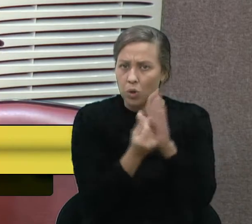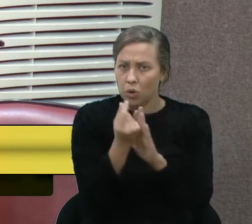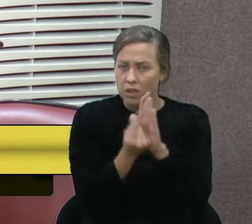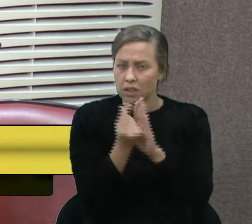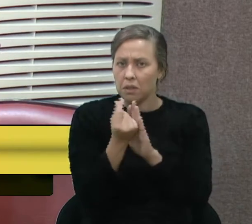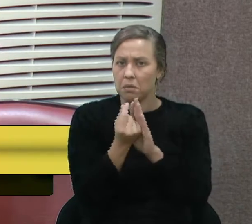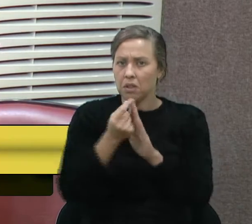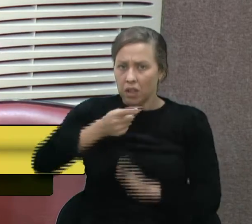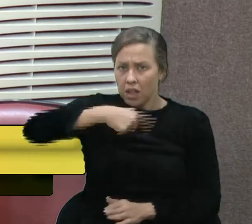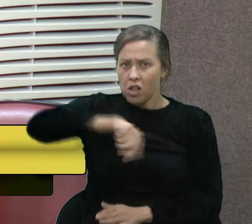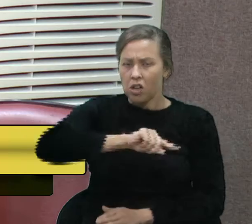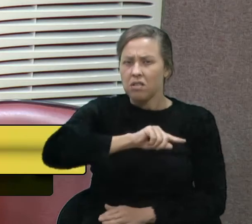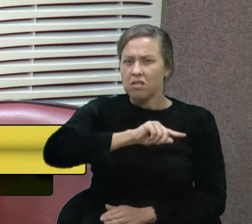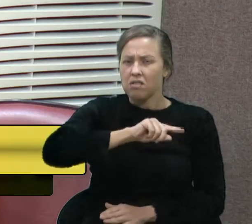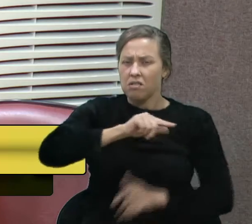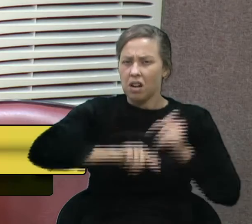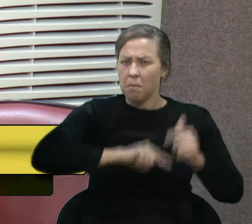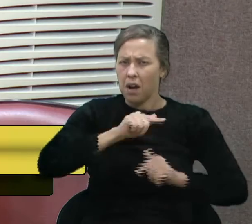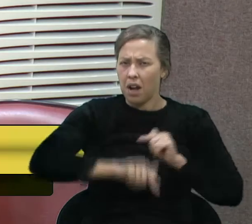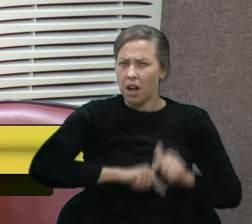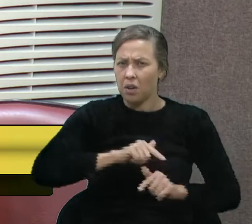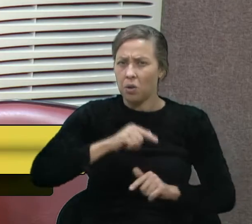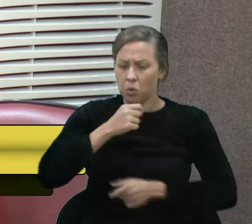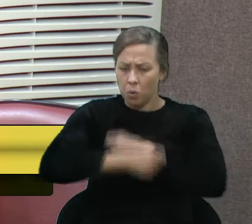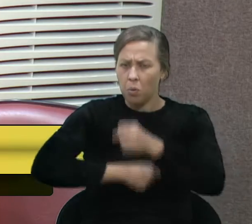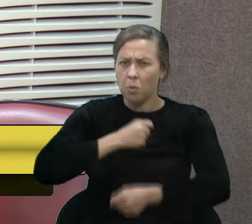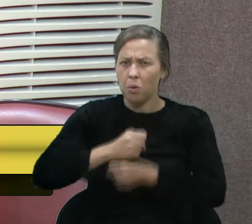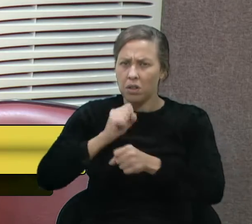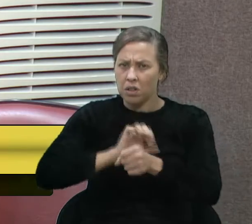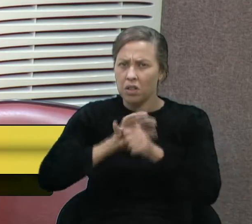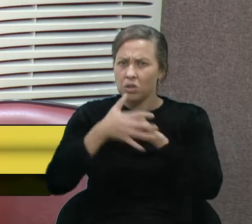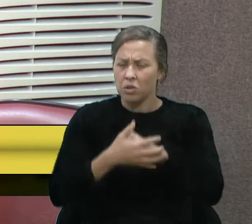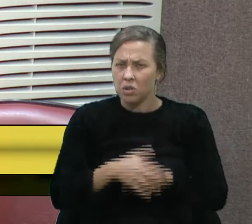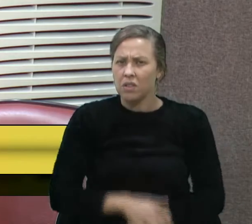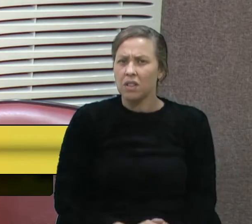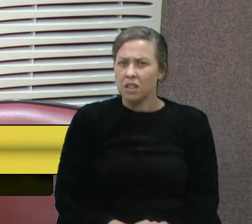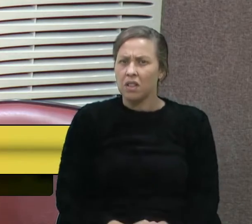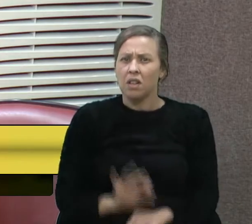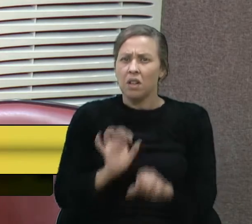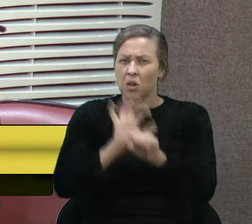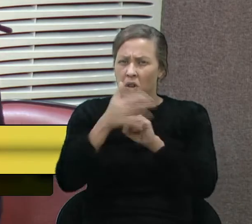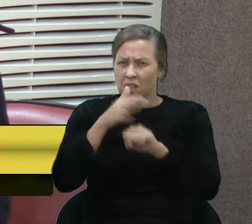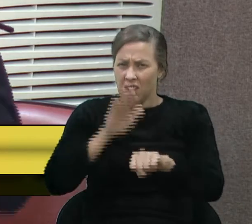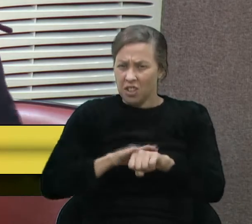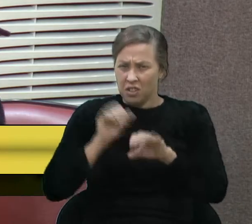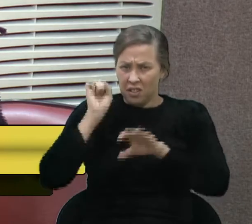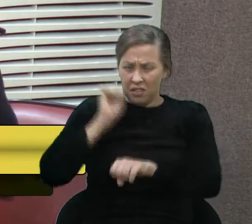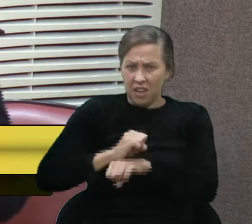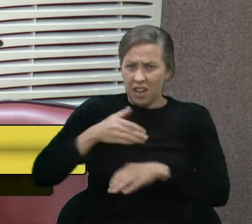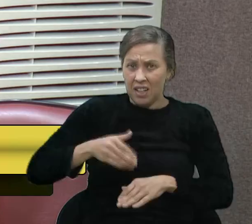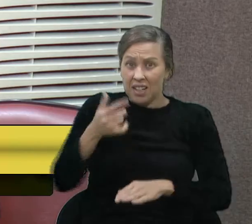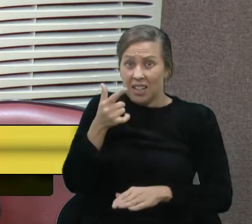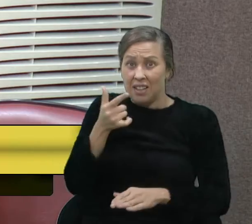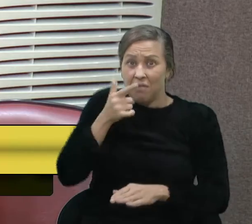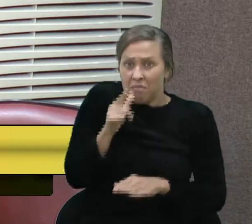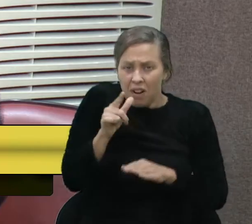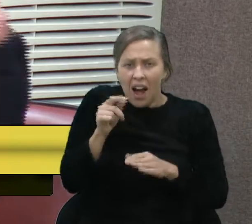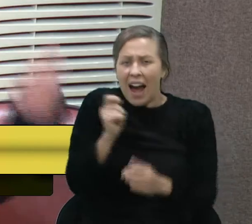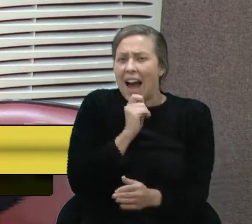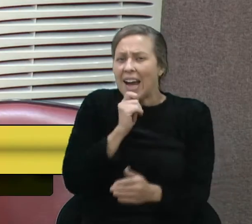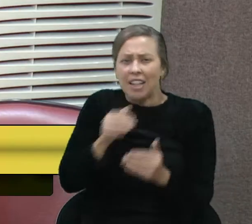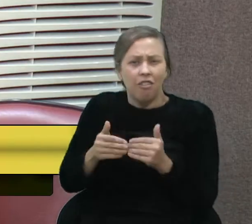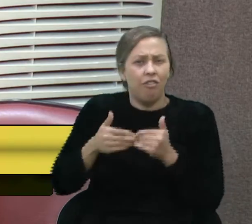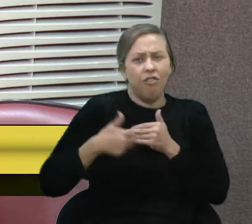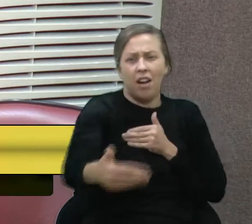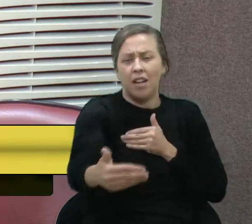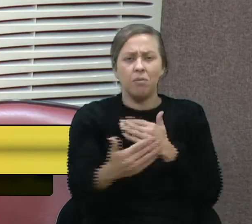da nossa União num ano de pandemia. De uma pandemia que deixará impactos, mesmo quando a gente conseguir vencer esse vírus. Porque